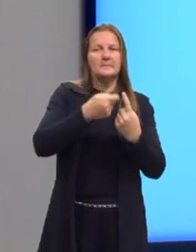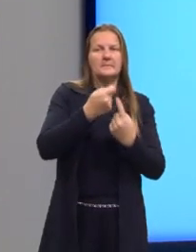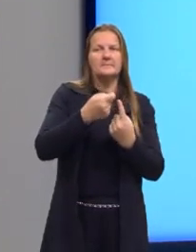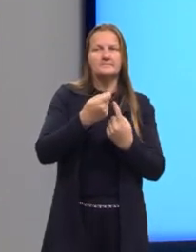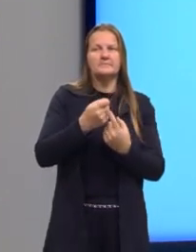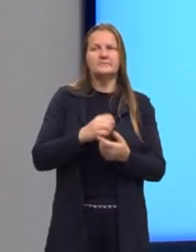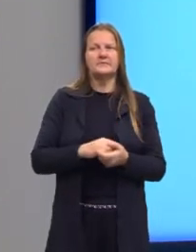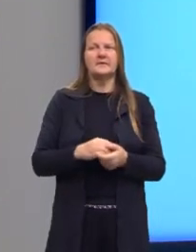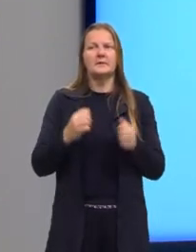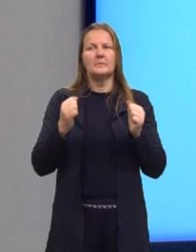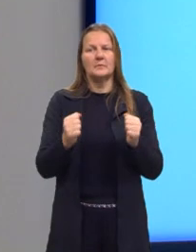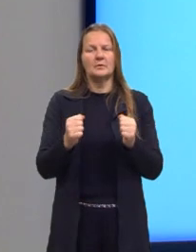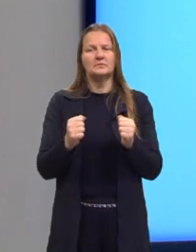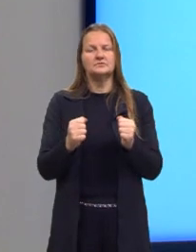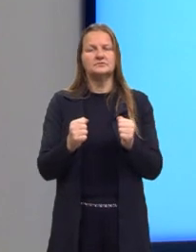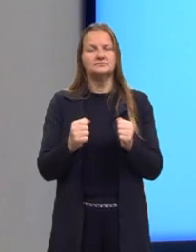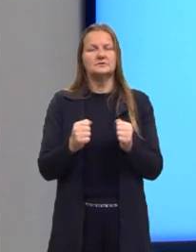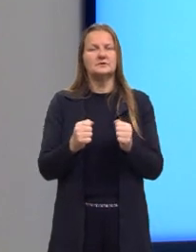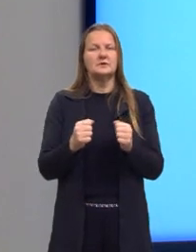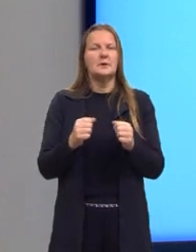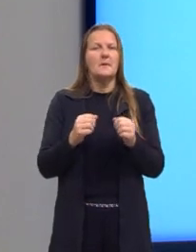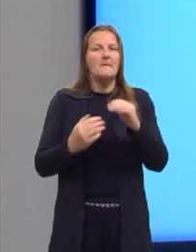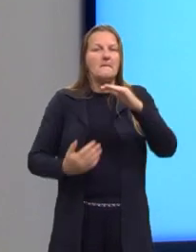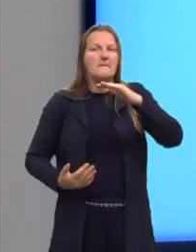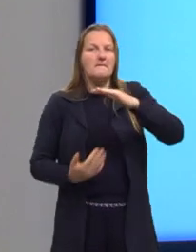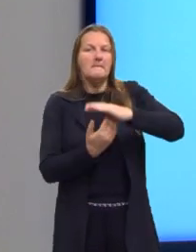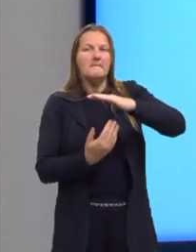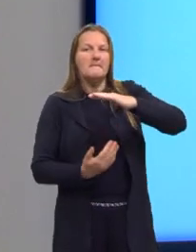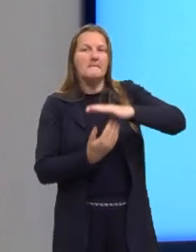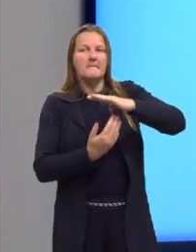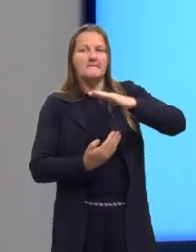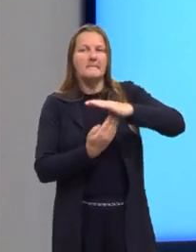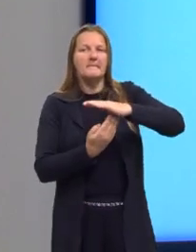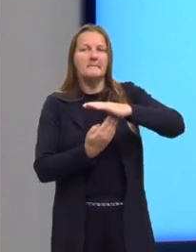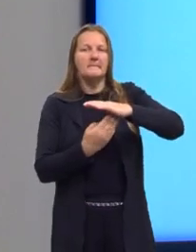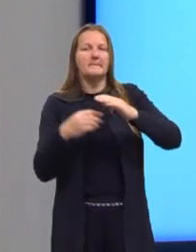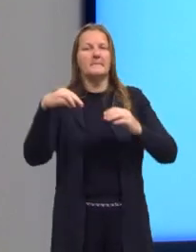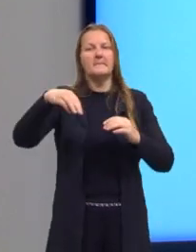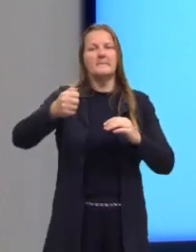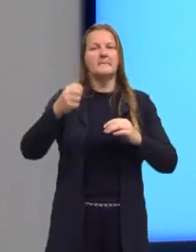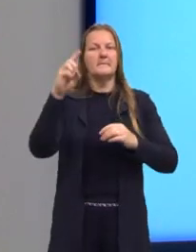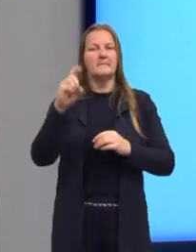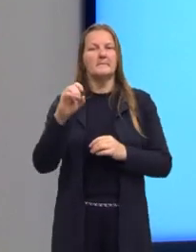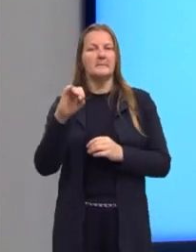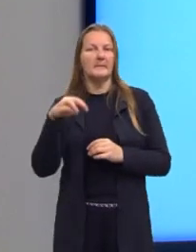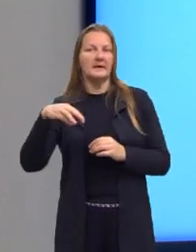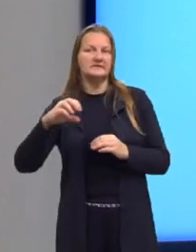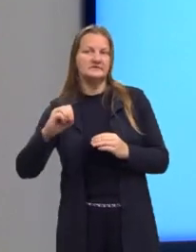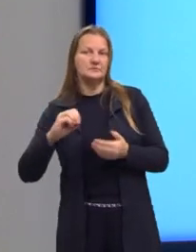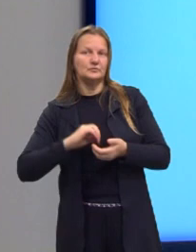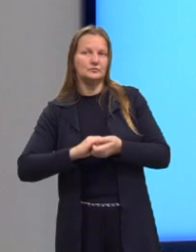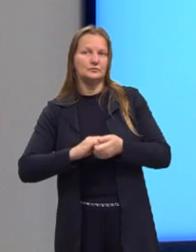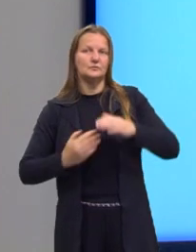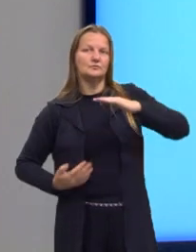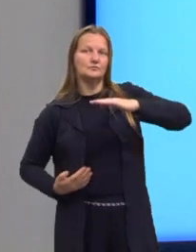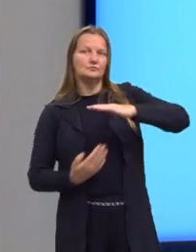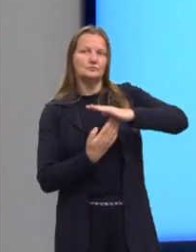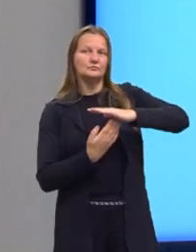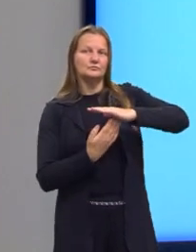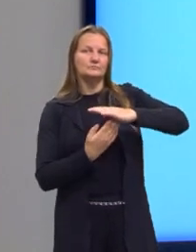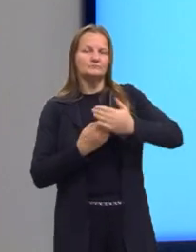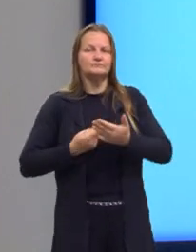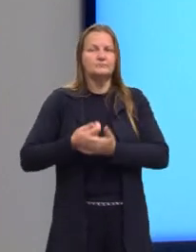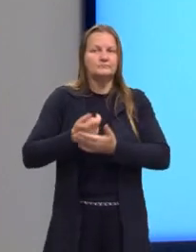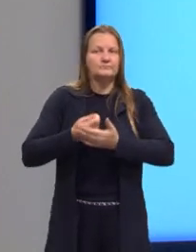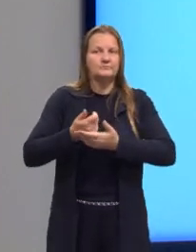a gente pode associar o ponto de máximo. Foi o maior valor que a função obteve, então, no nosso